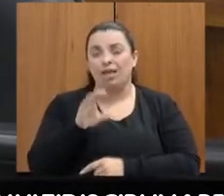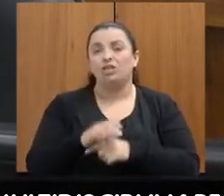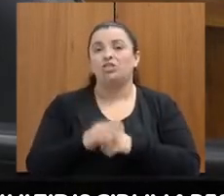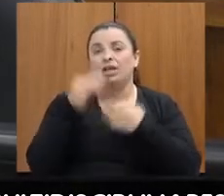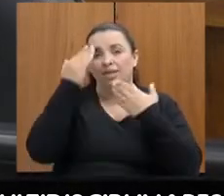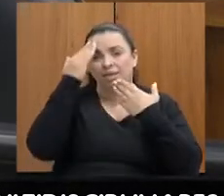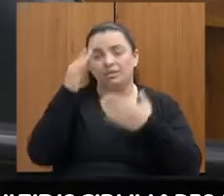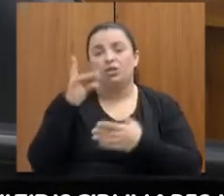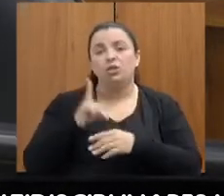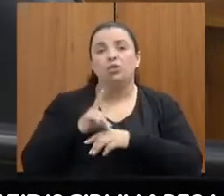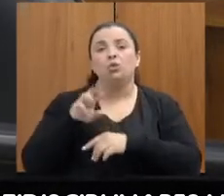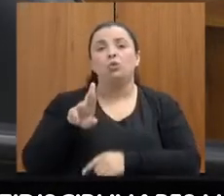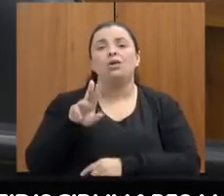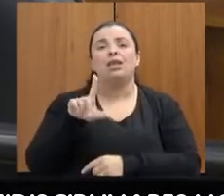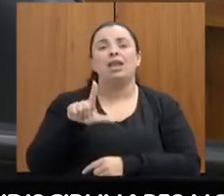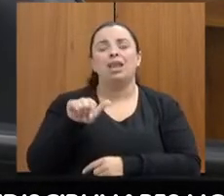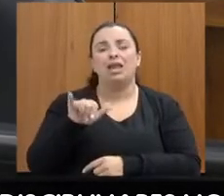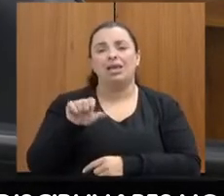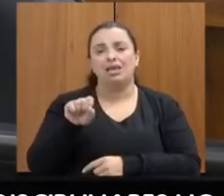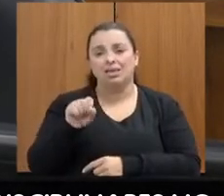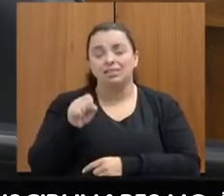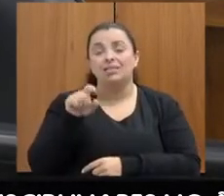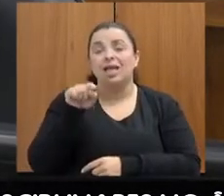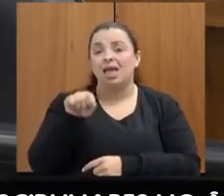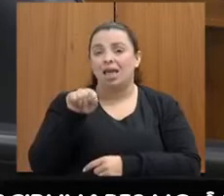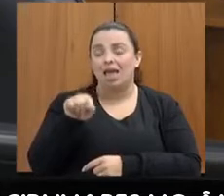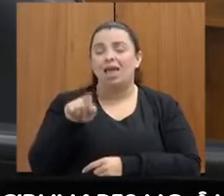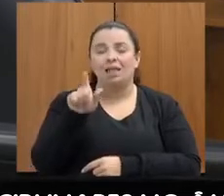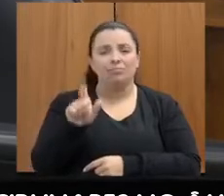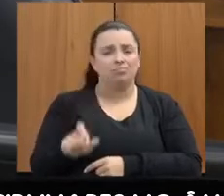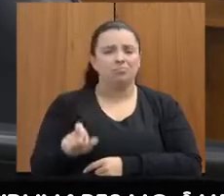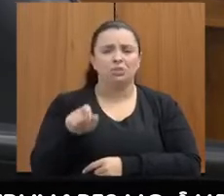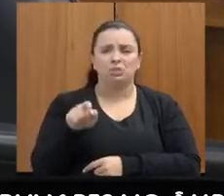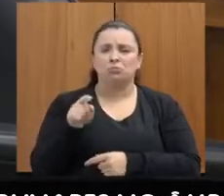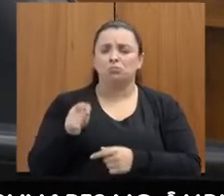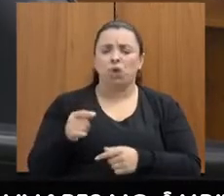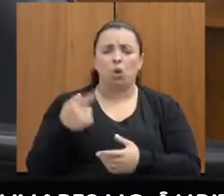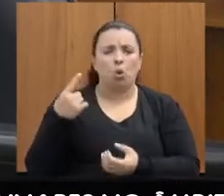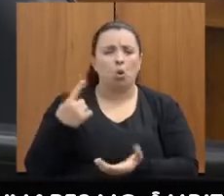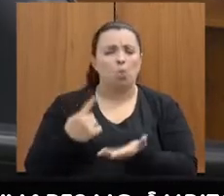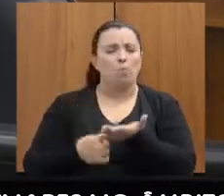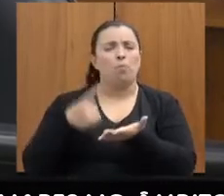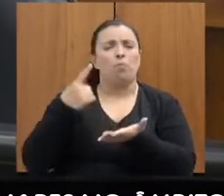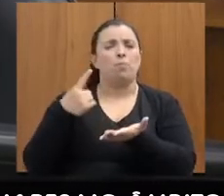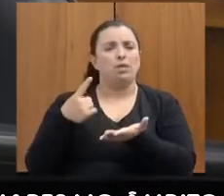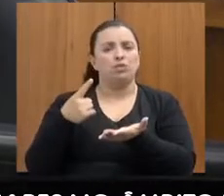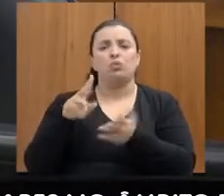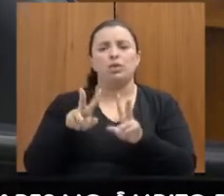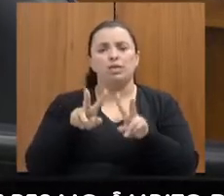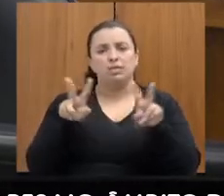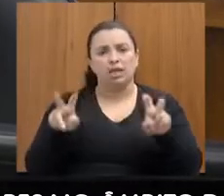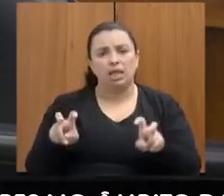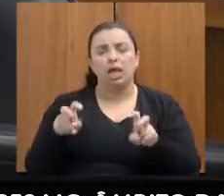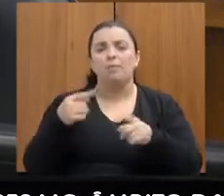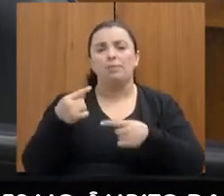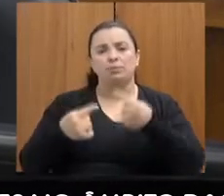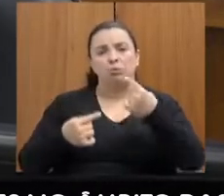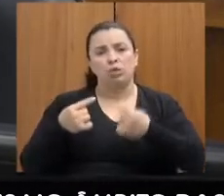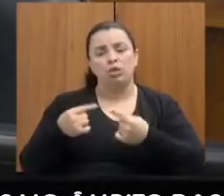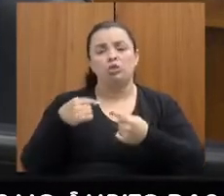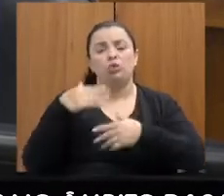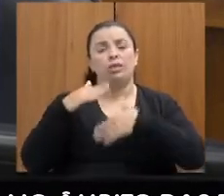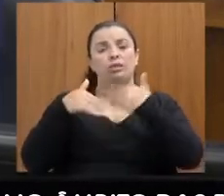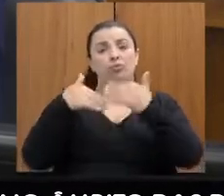Laís Aparecida Rodrigues, ela que é, assim, altamente comprometida com essa política, com o desenvolvimento,